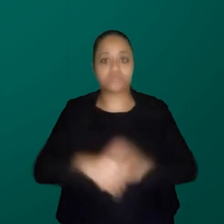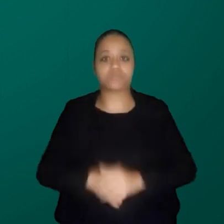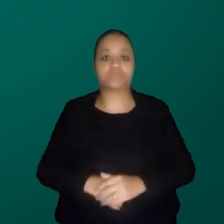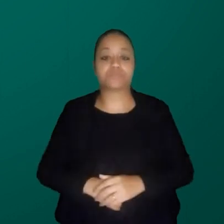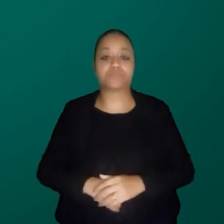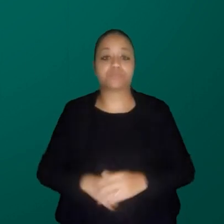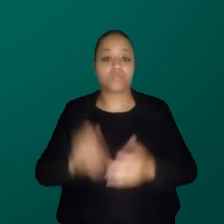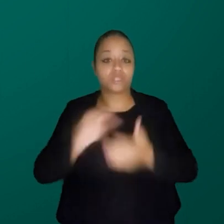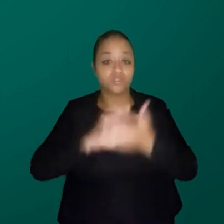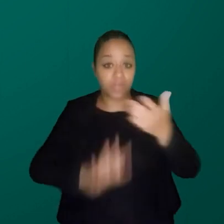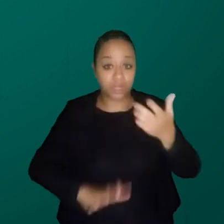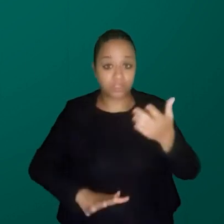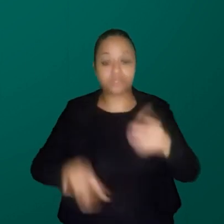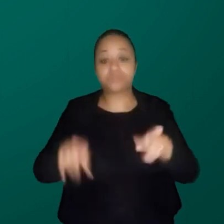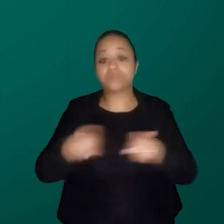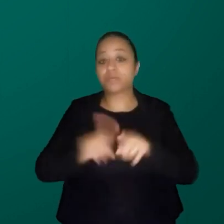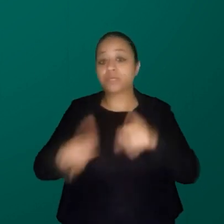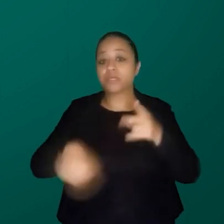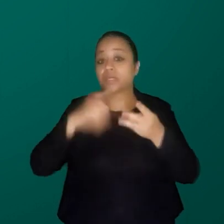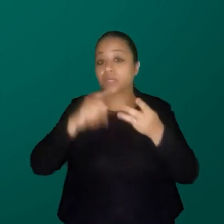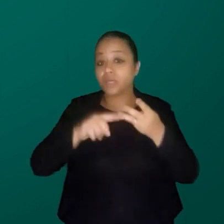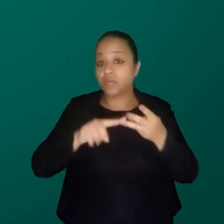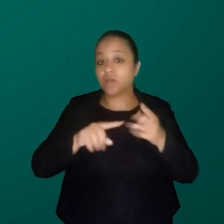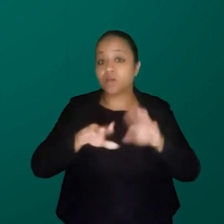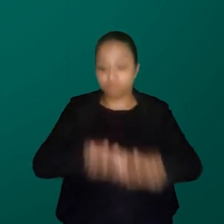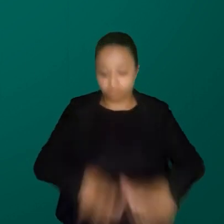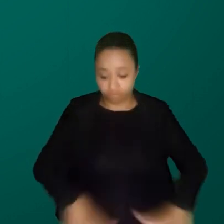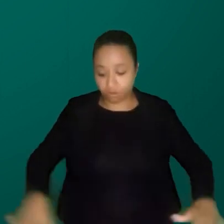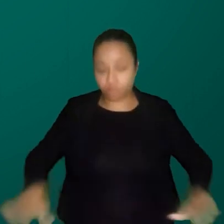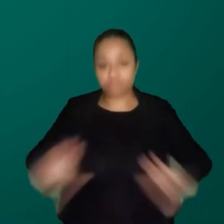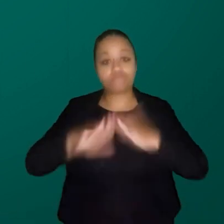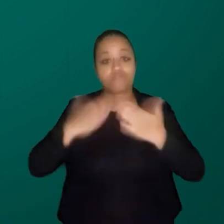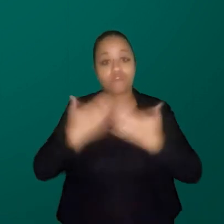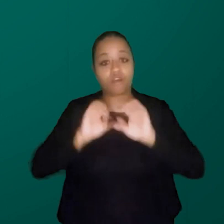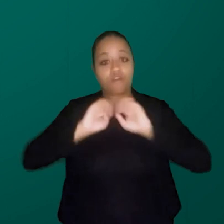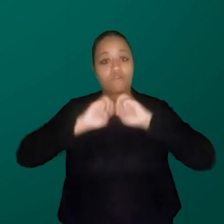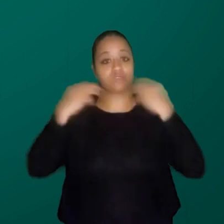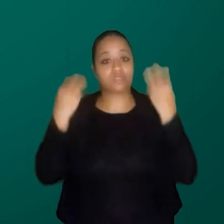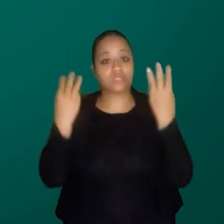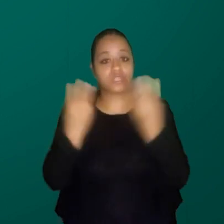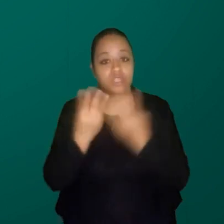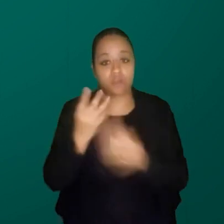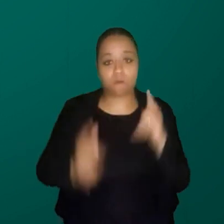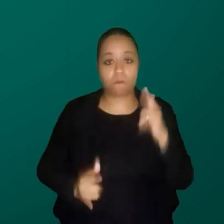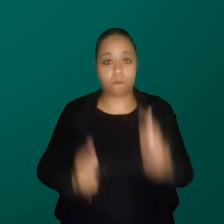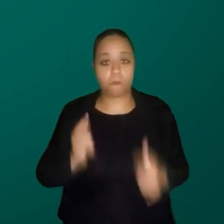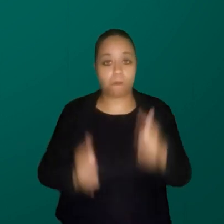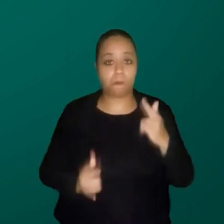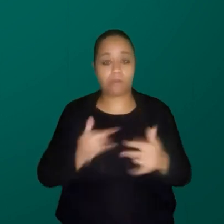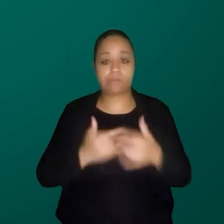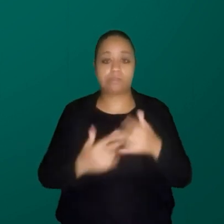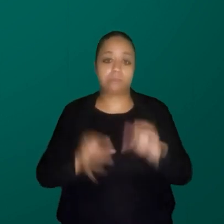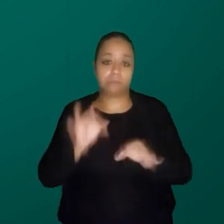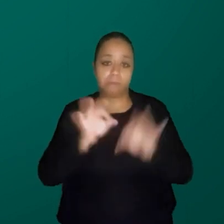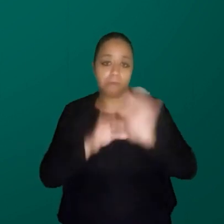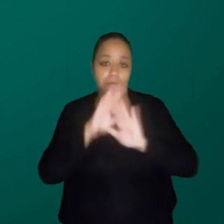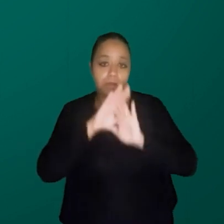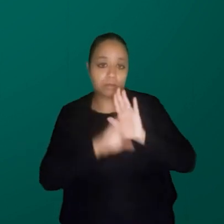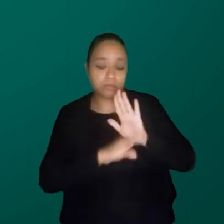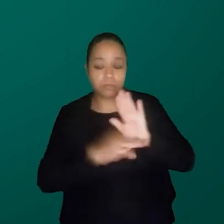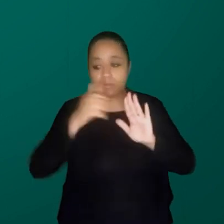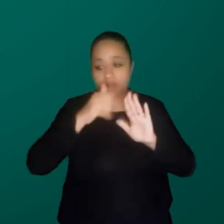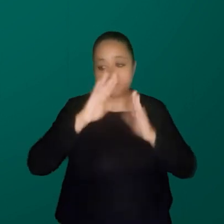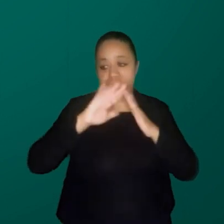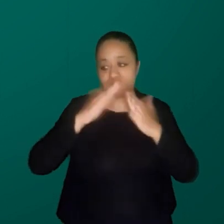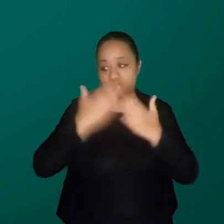Depois, aqui, gente tem ainda, continuando no chão da escola, oficina de robótica e programação. Essa primeira foto é no Cefete, Maria da